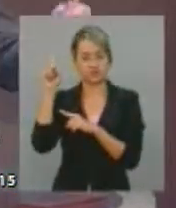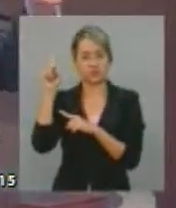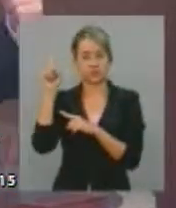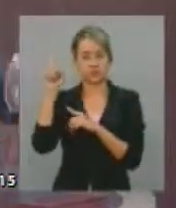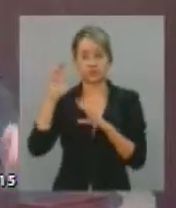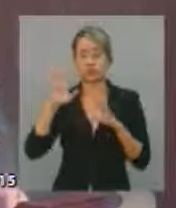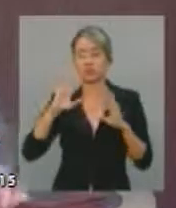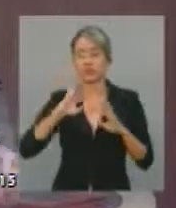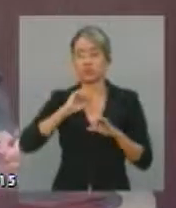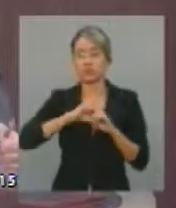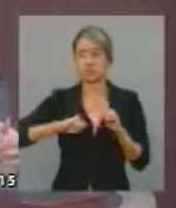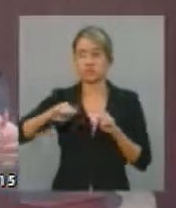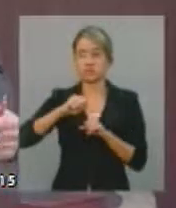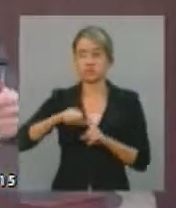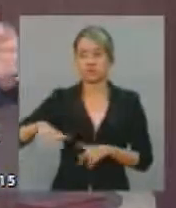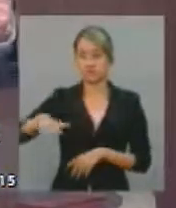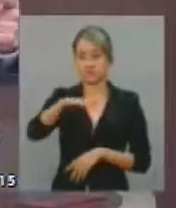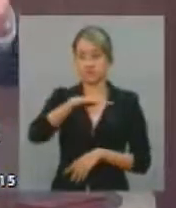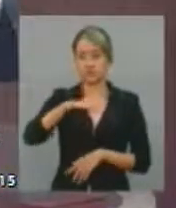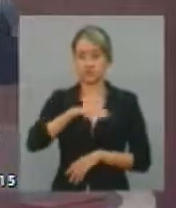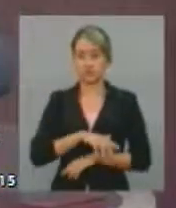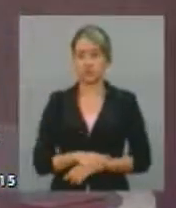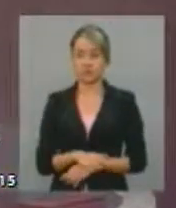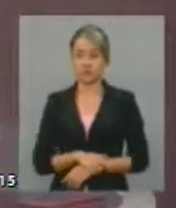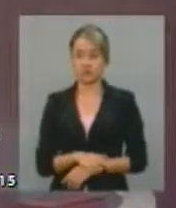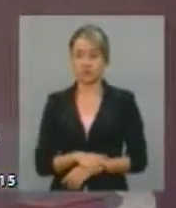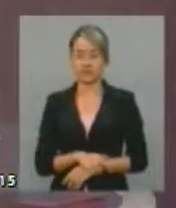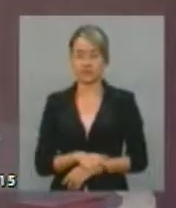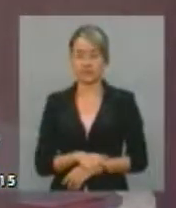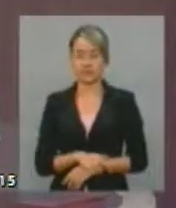toda a sociedade. E aí, às vezes,